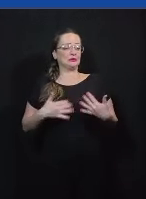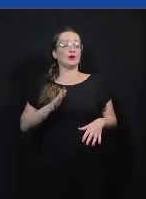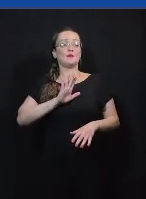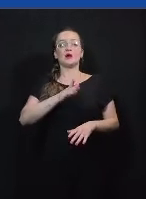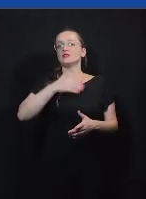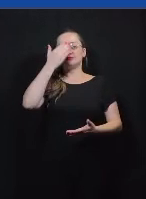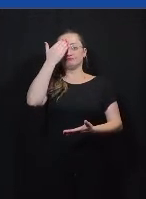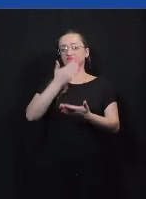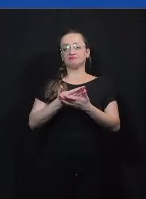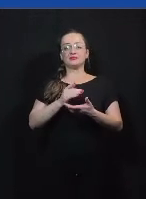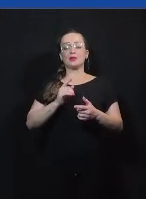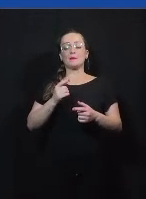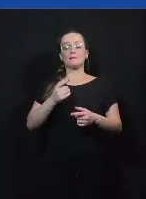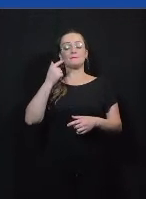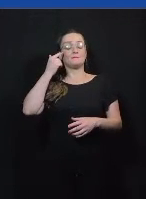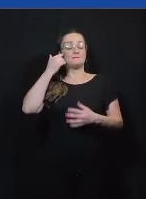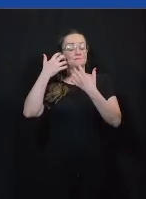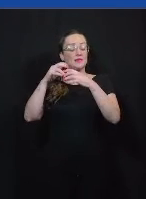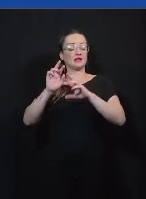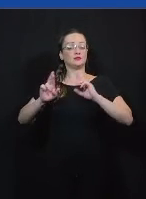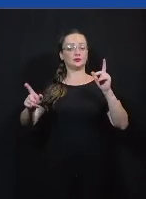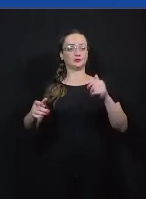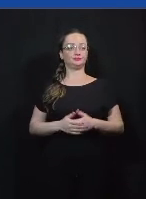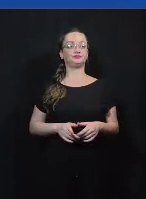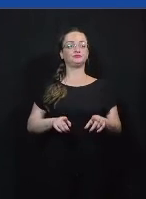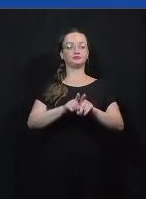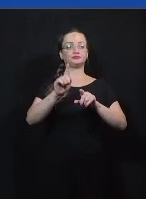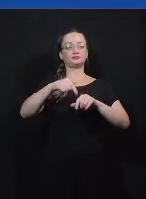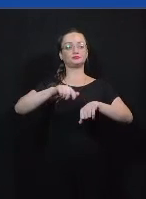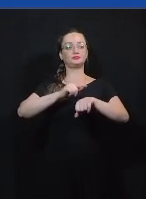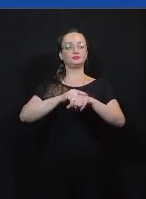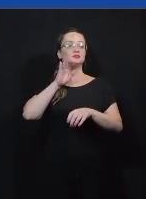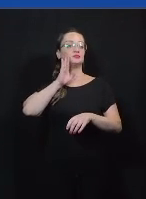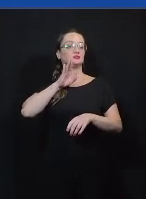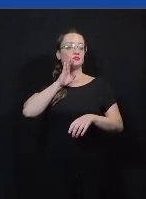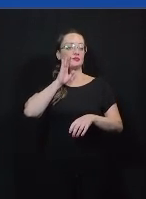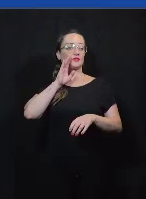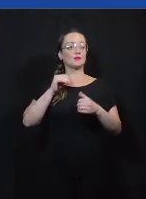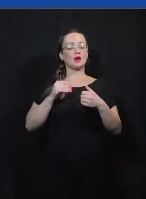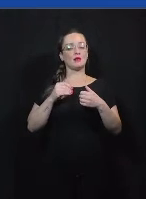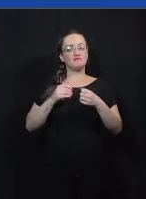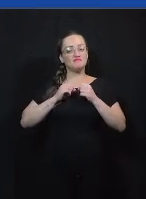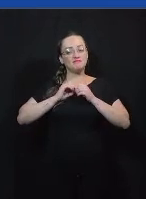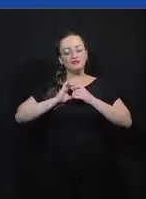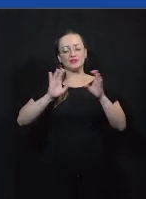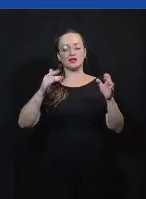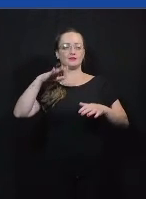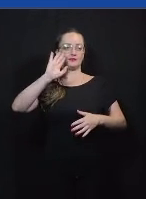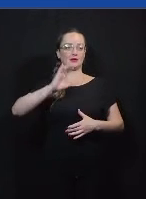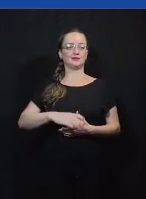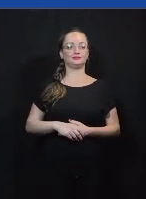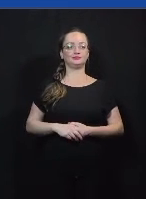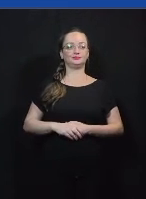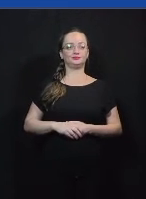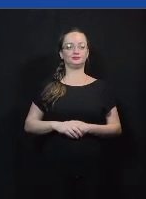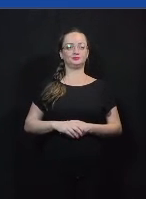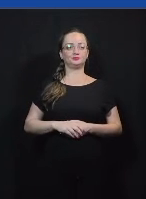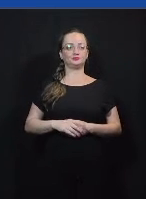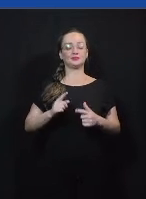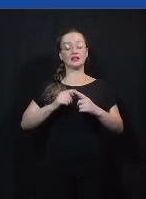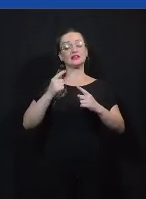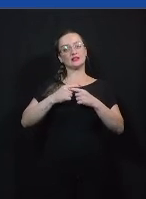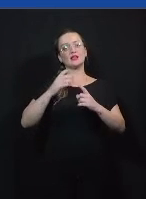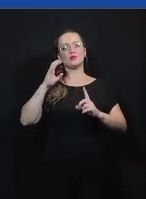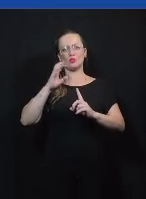performance tão boa então também é um momento legal para eles desopilarem um pouco tirar um pouco a pressão porque tem um